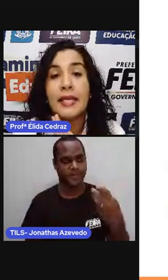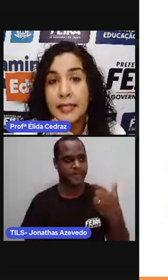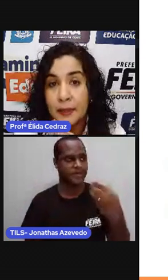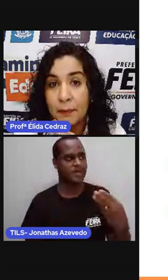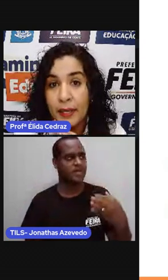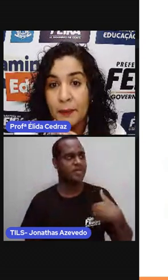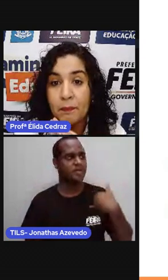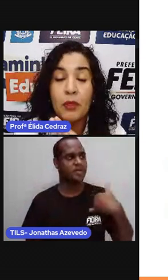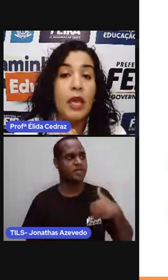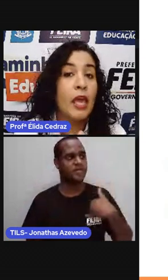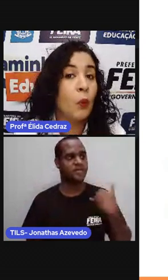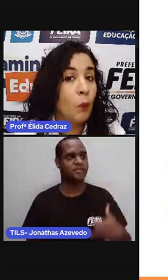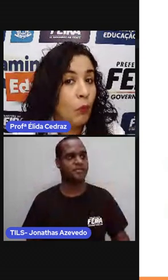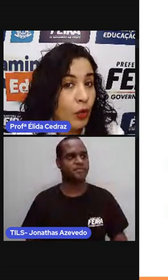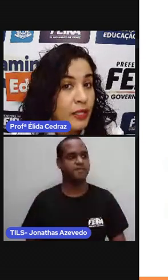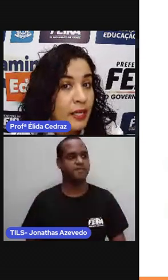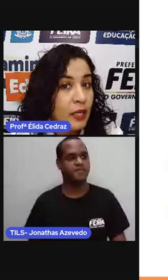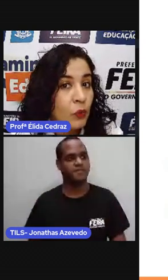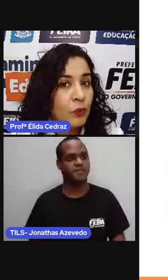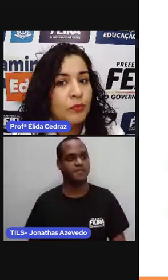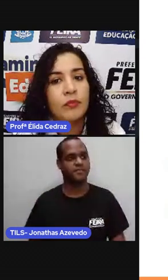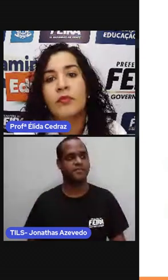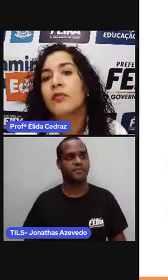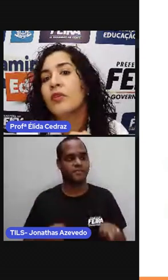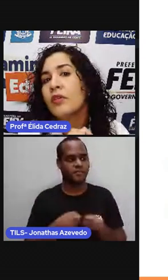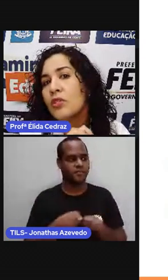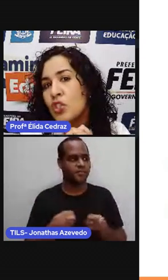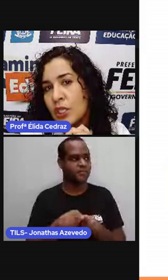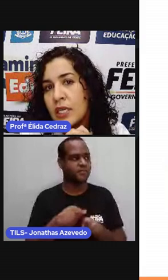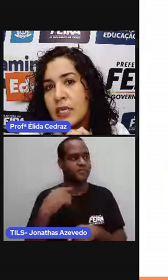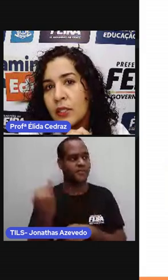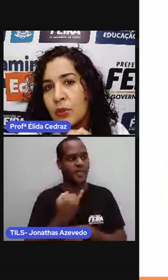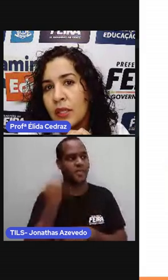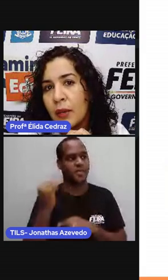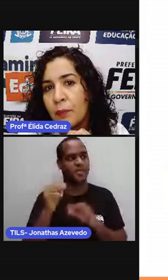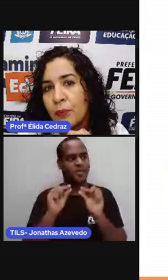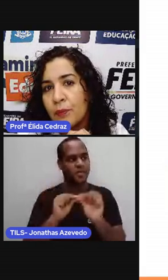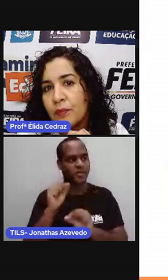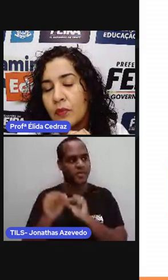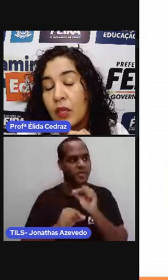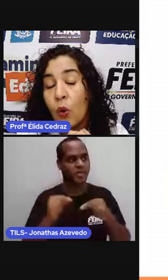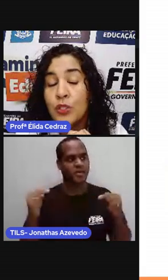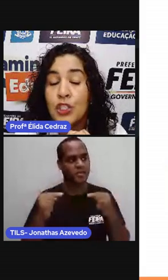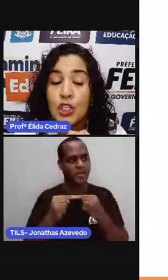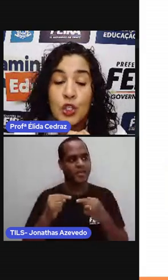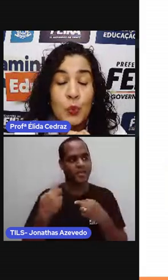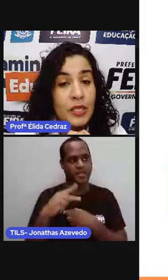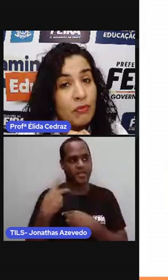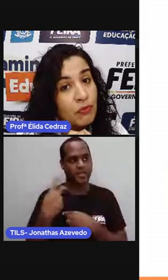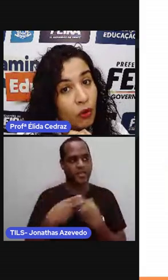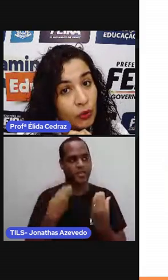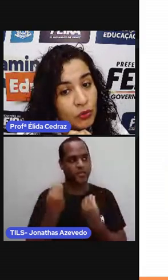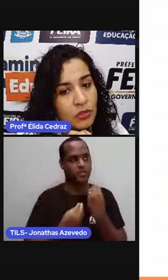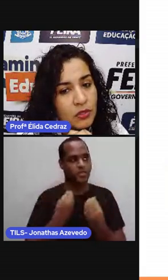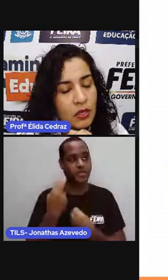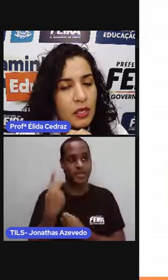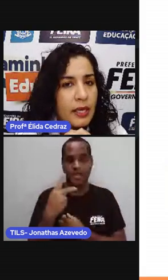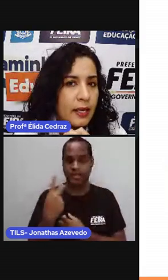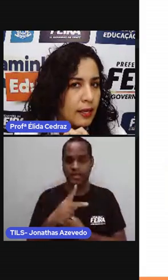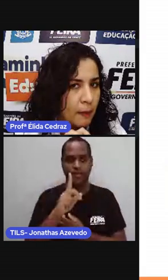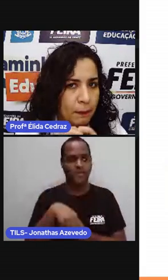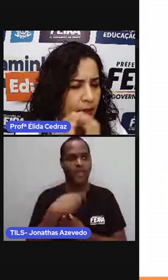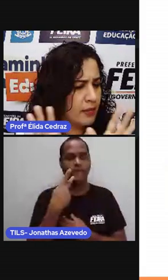Esse também é um modelo de linha de do tempo onde a gente usa fotos